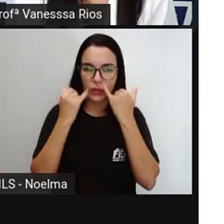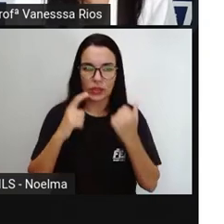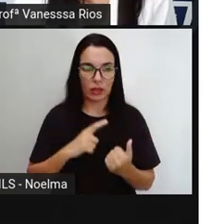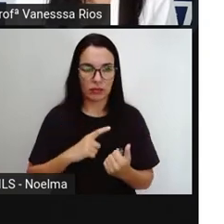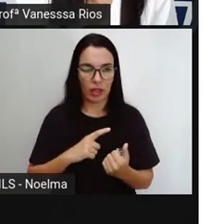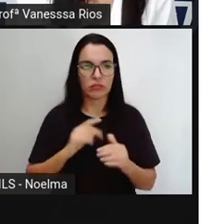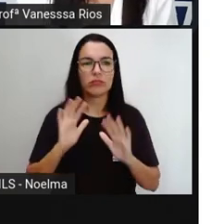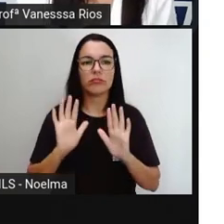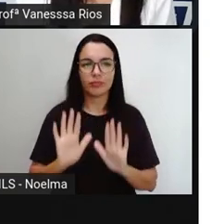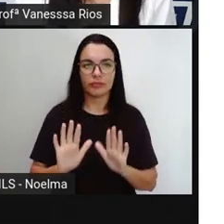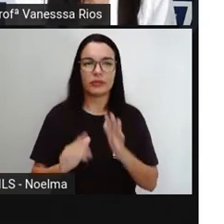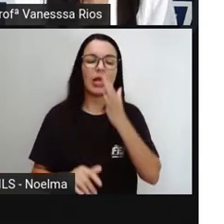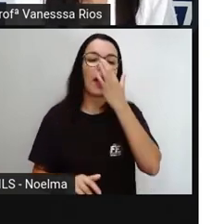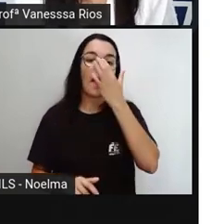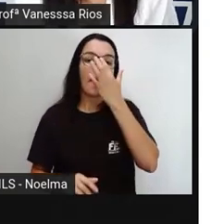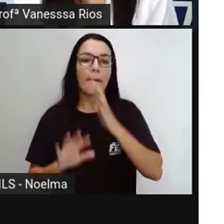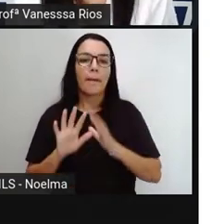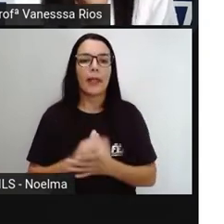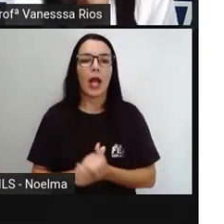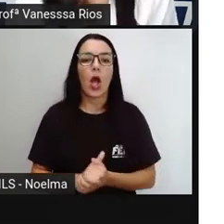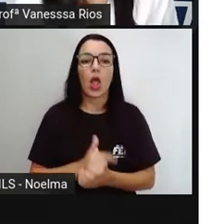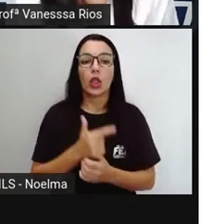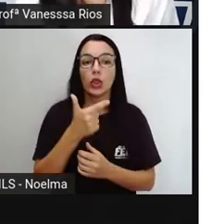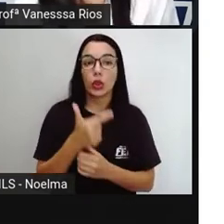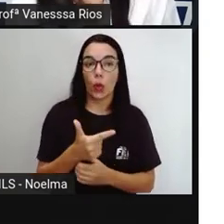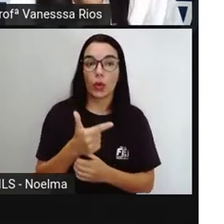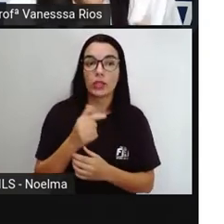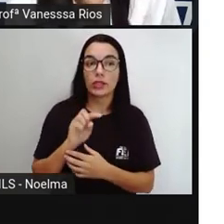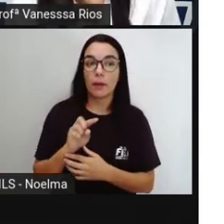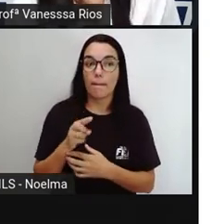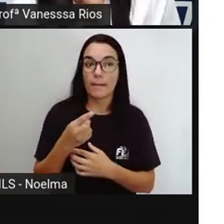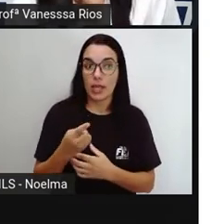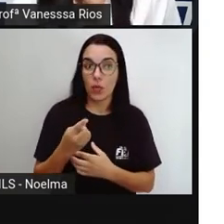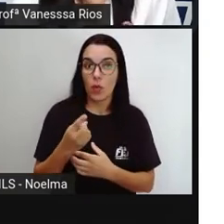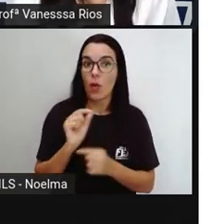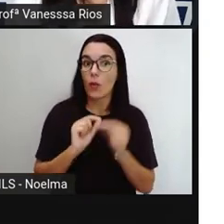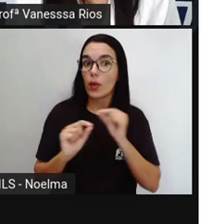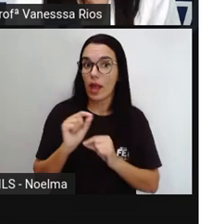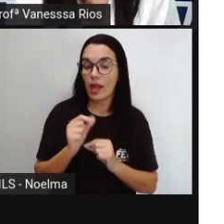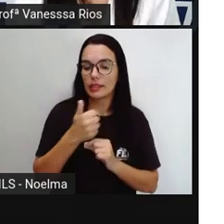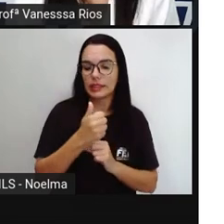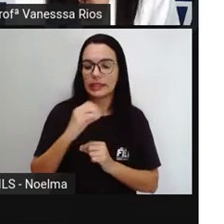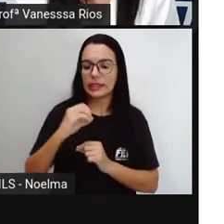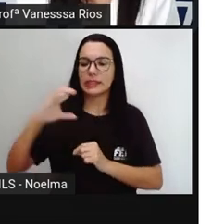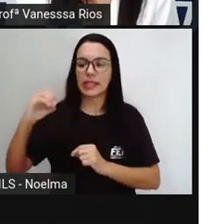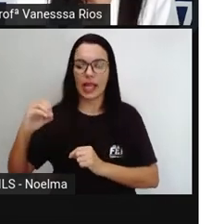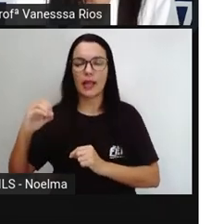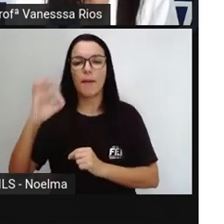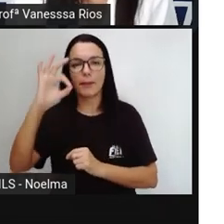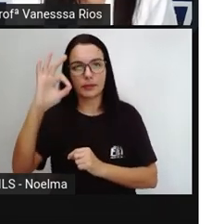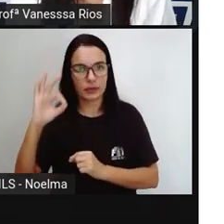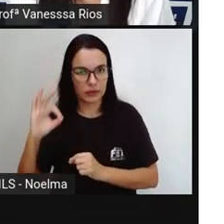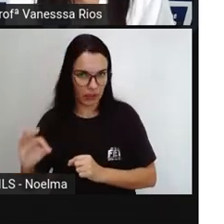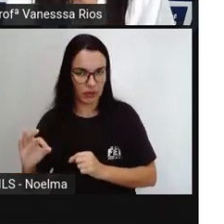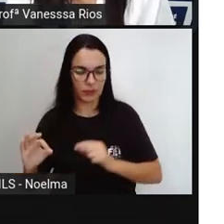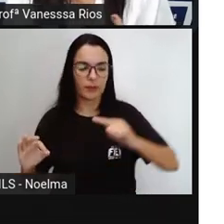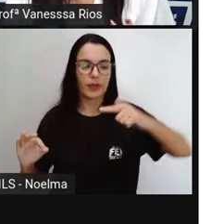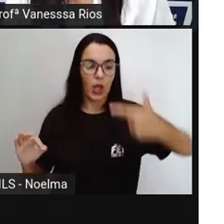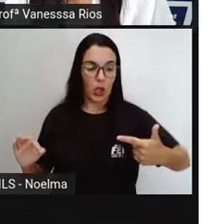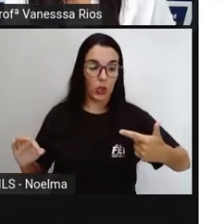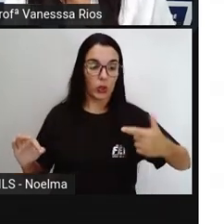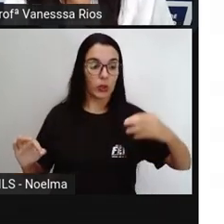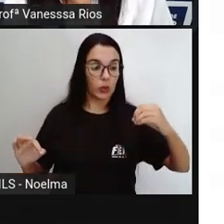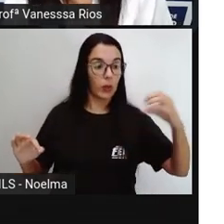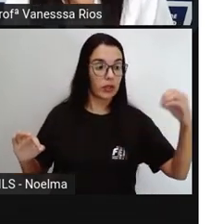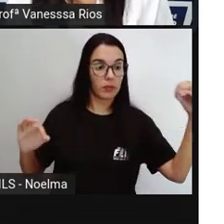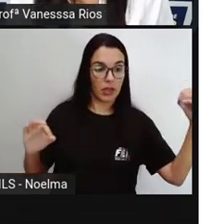Então a gente já sabe que 2 mil corresponde ao todo a parte inteira Então 2 mil corresponde ao 100